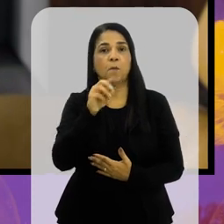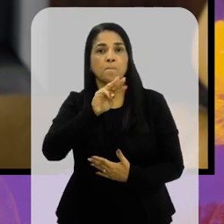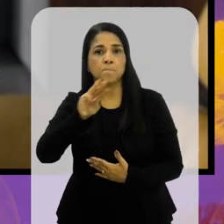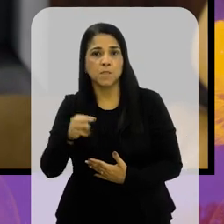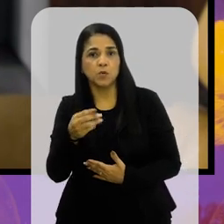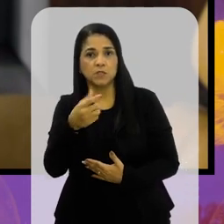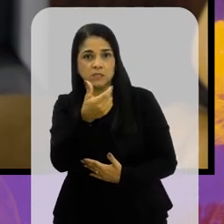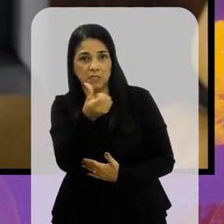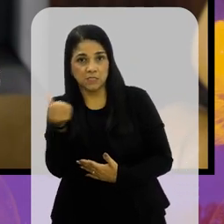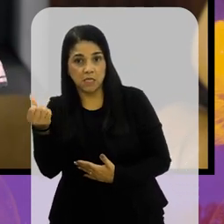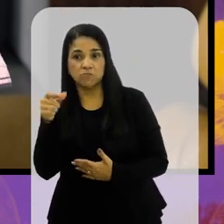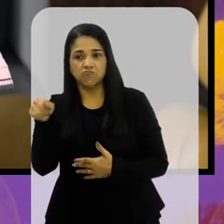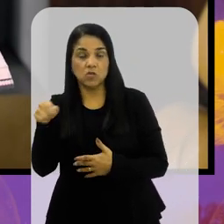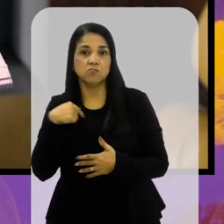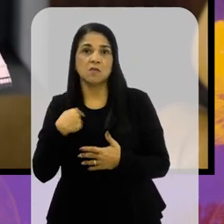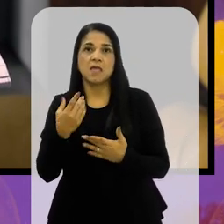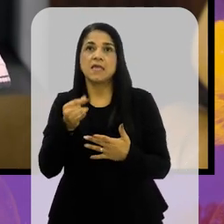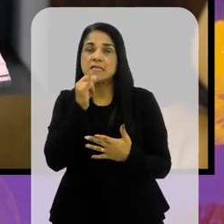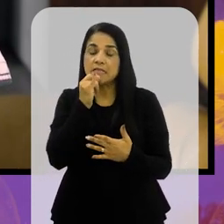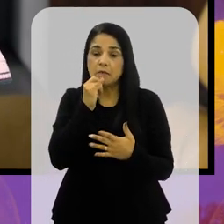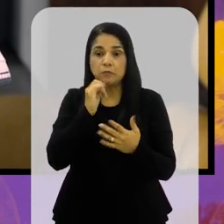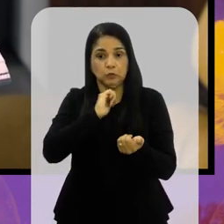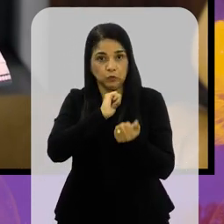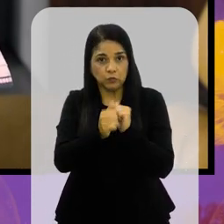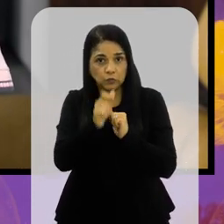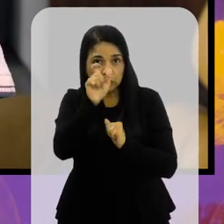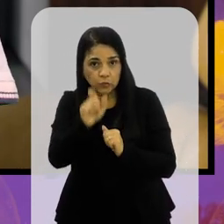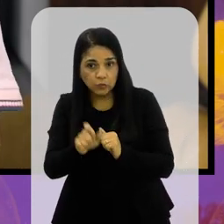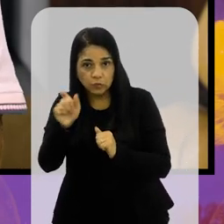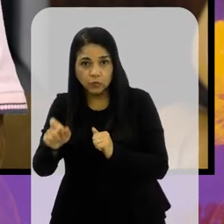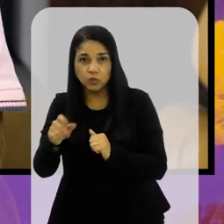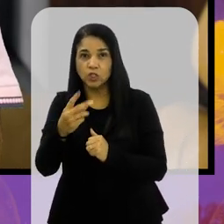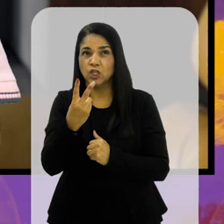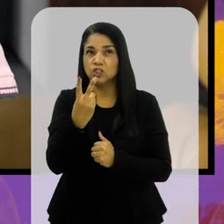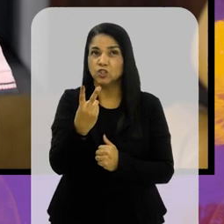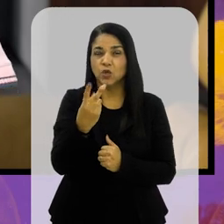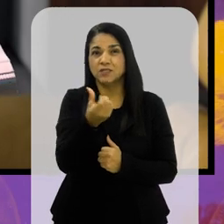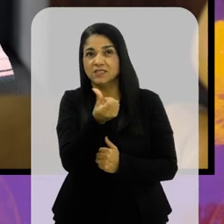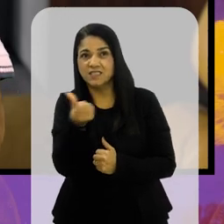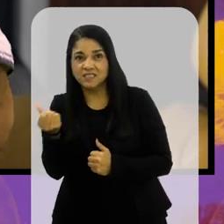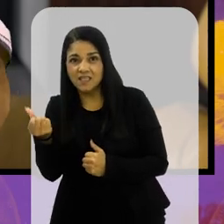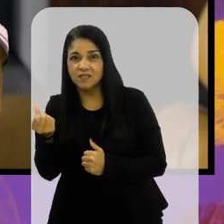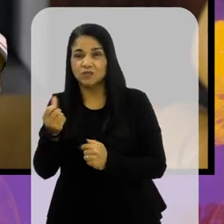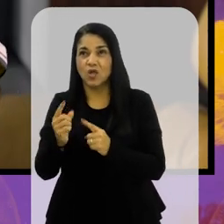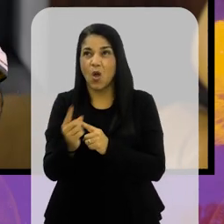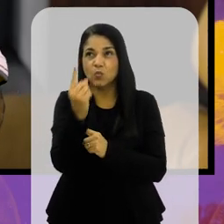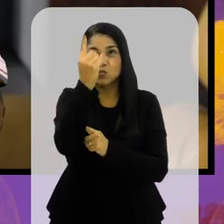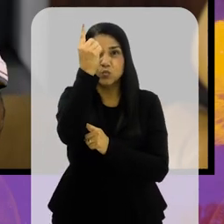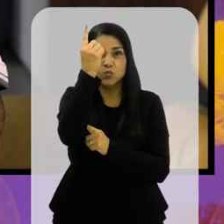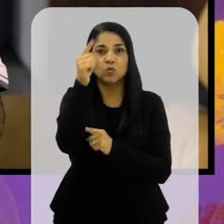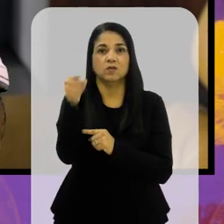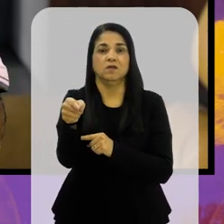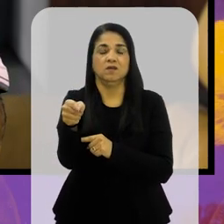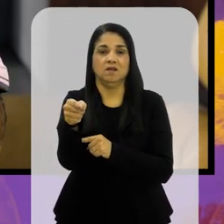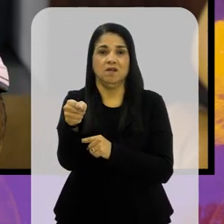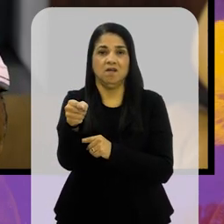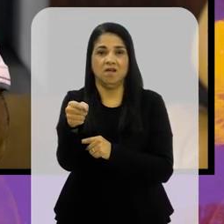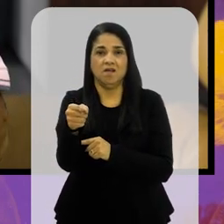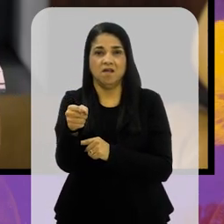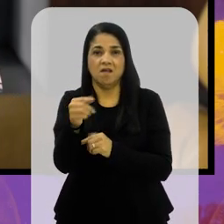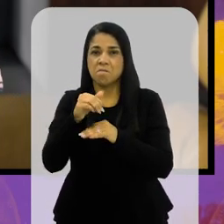é uma arma deles. Mas você jogar numa altitude de 3.600, 2.800, ou outro tipo de qualquer